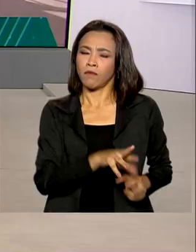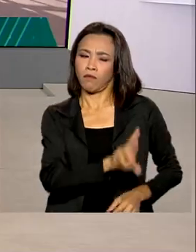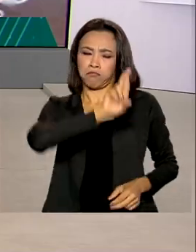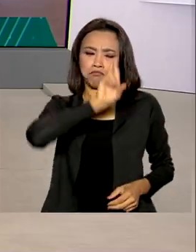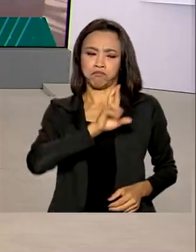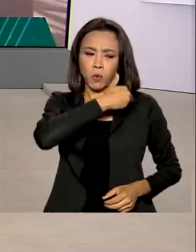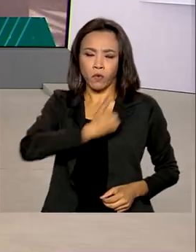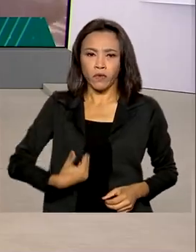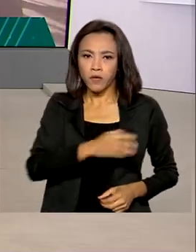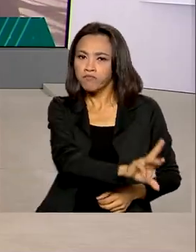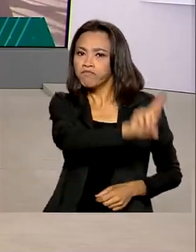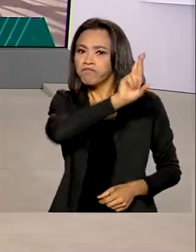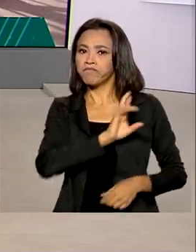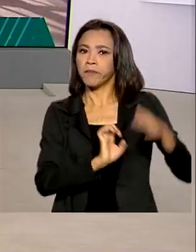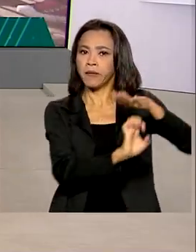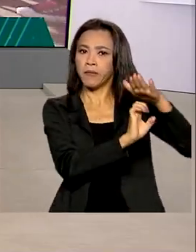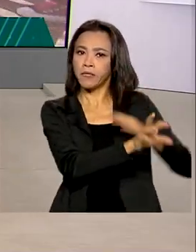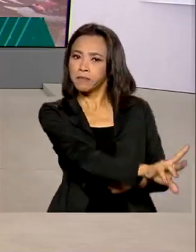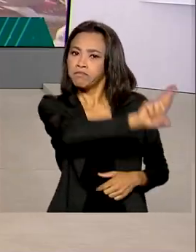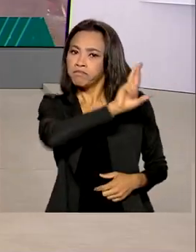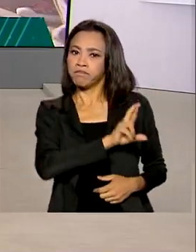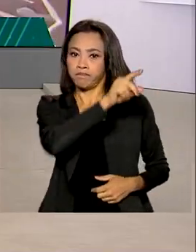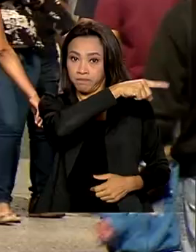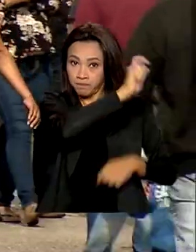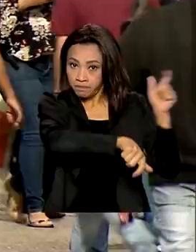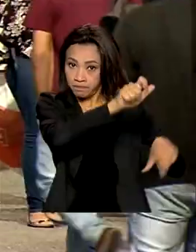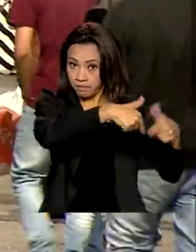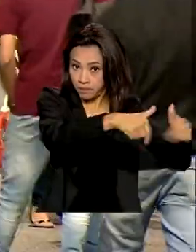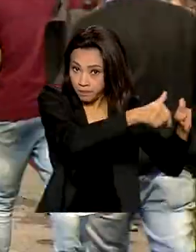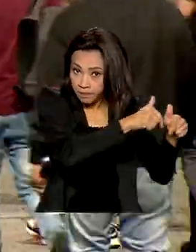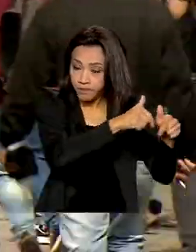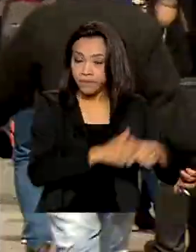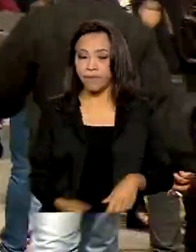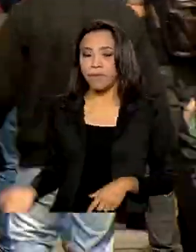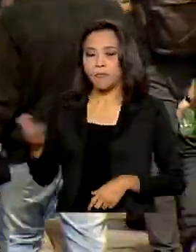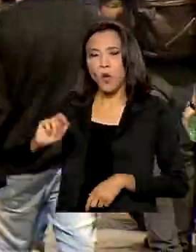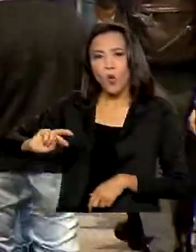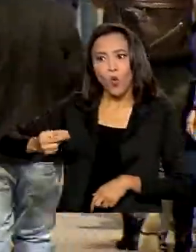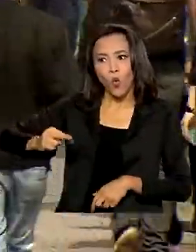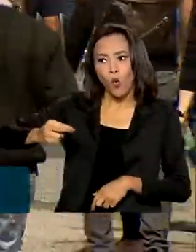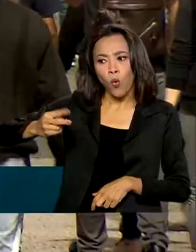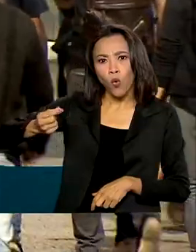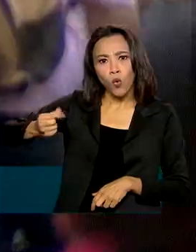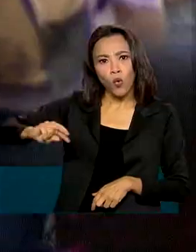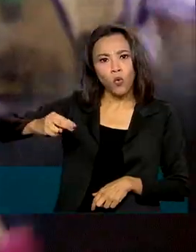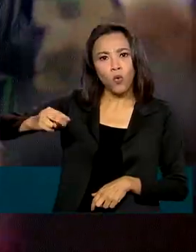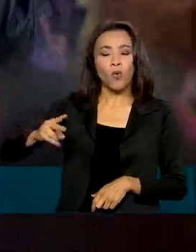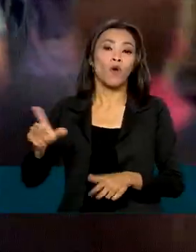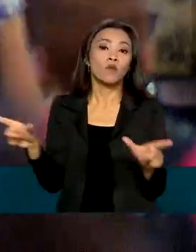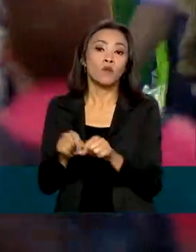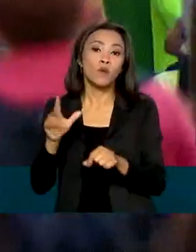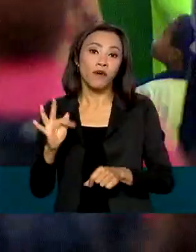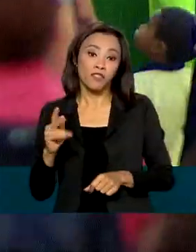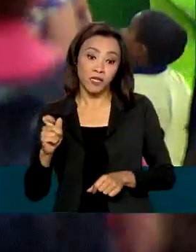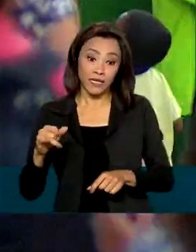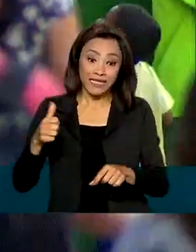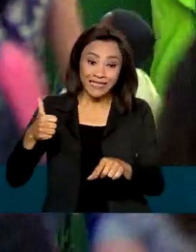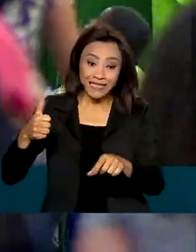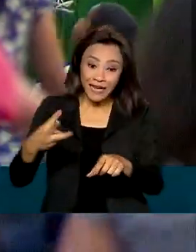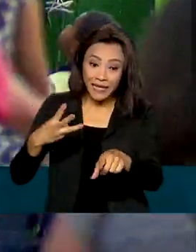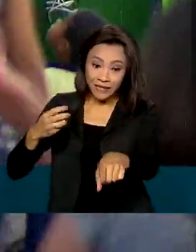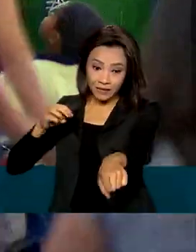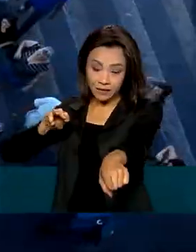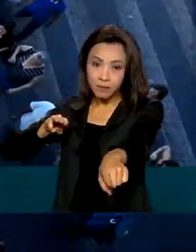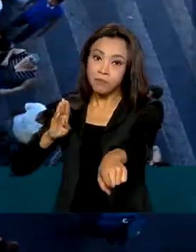governo, das empresas e dos trabalhadores. O lucro do FGTS em 2021, de 13 bilhões e 200 milhões